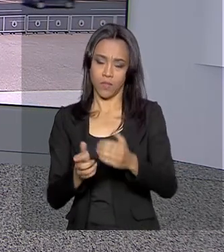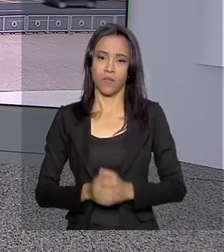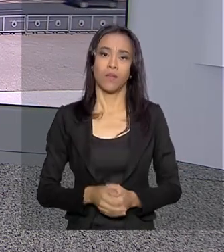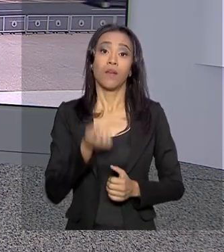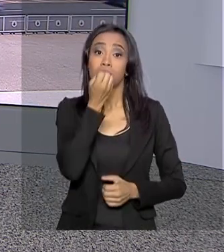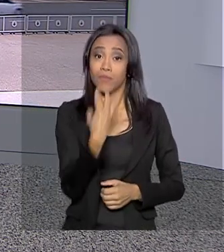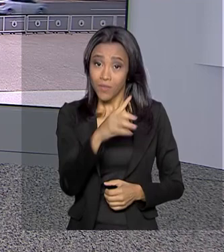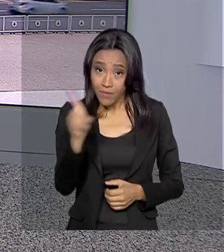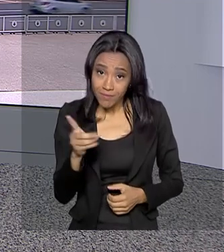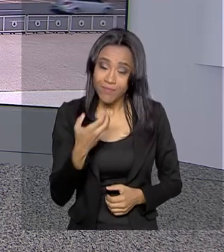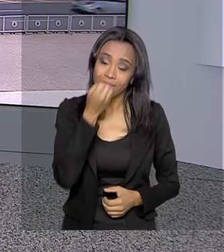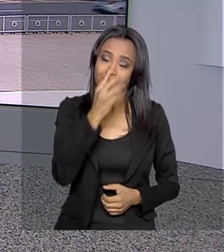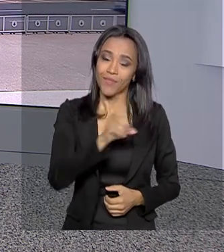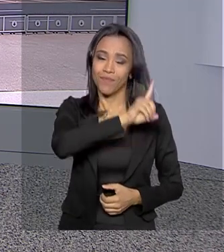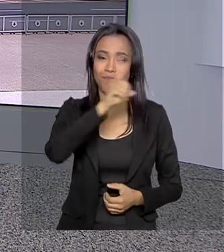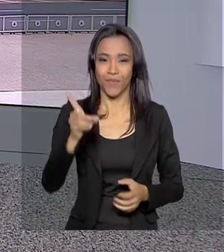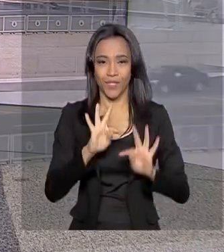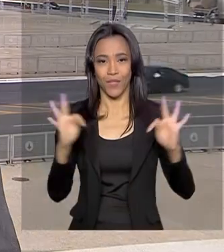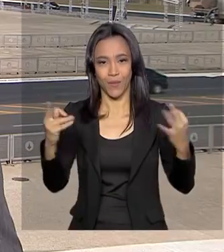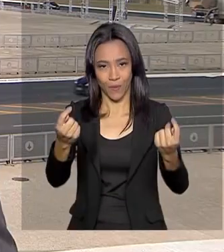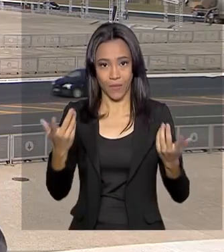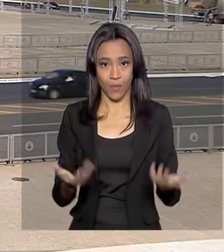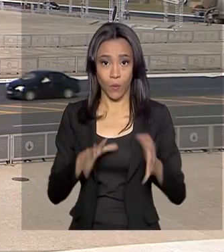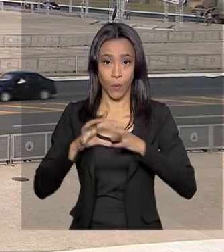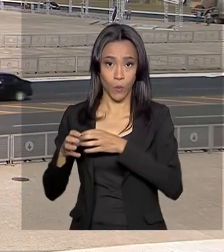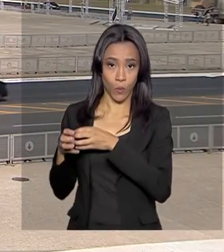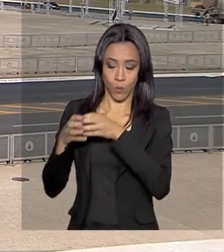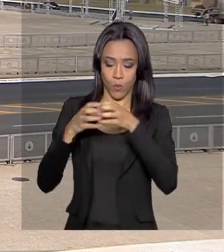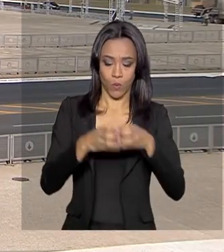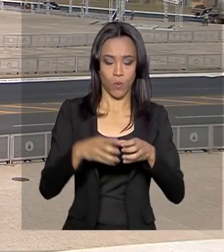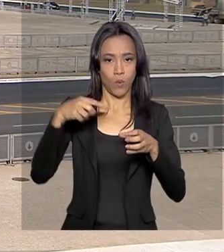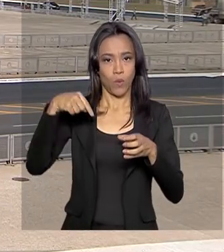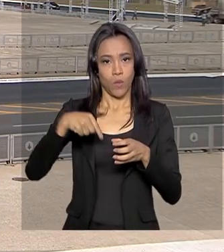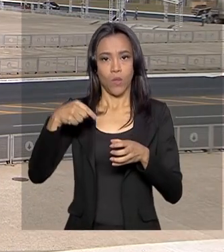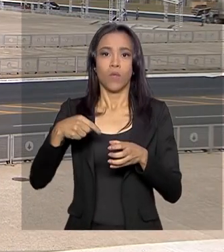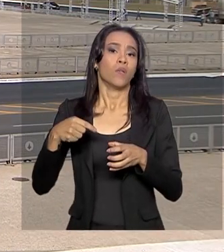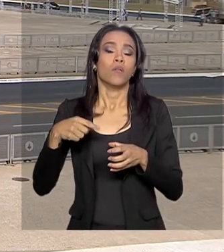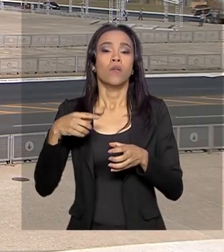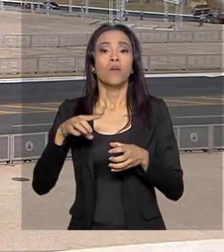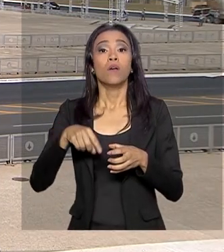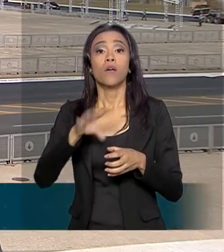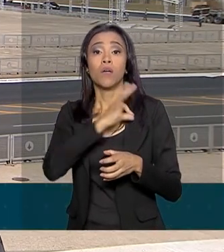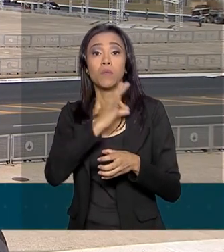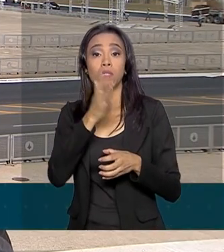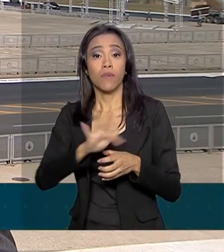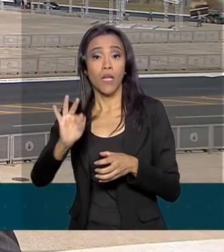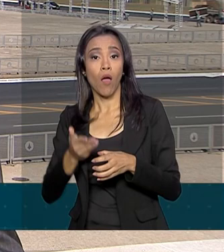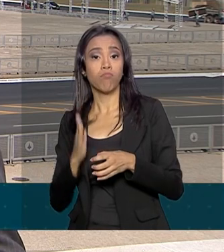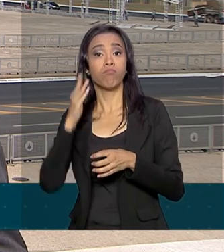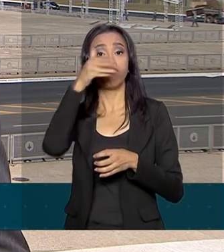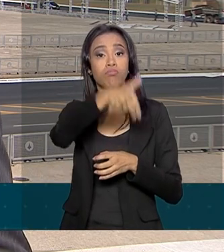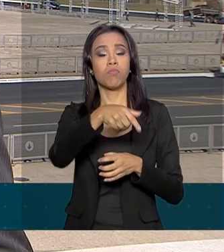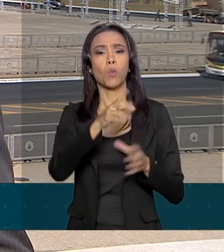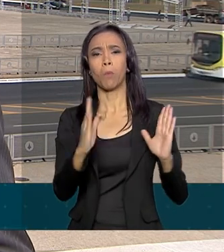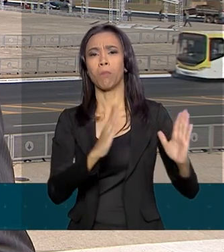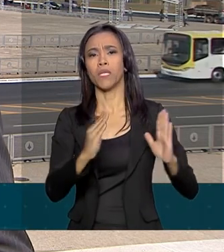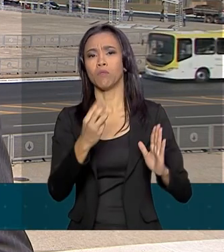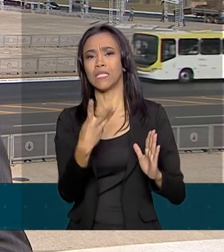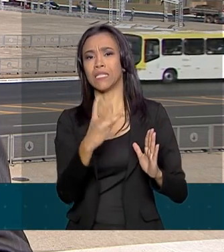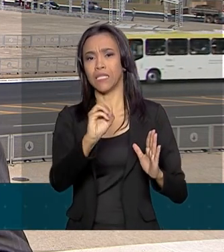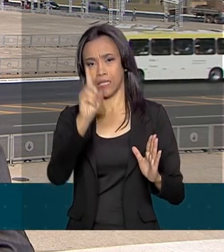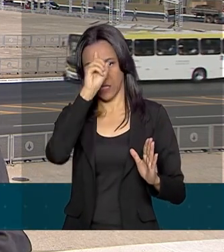dia, Renata. Bom dia a todos. A Força de Intervenção Penitenciária vai atuar no Pará por pelo menos 30 dias.